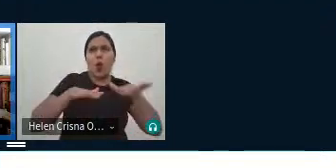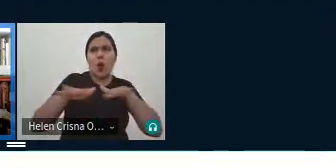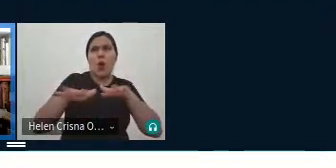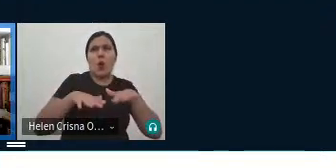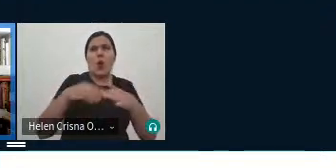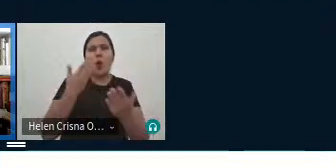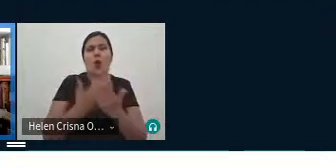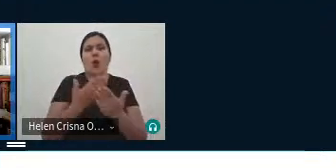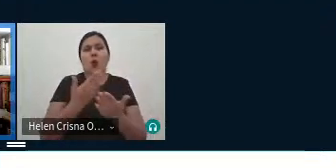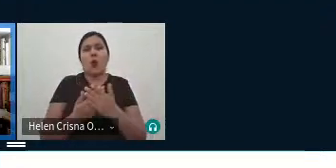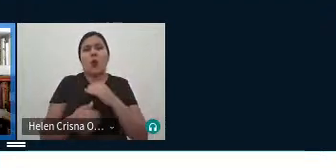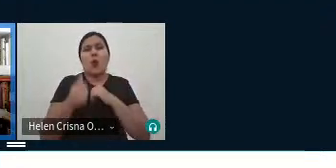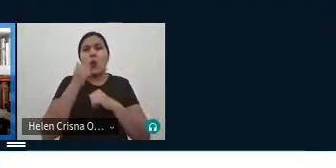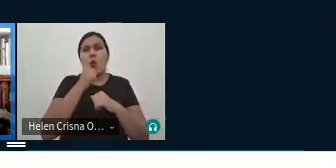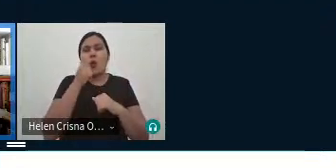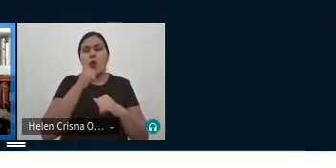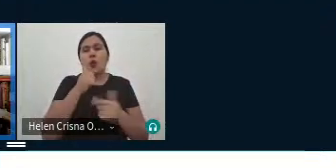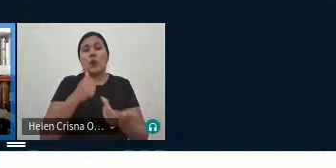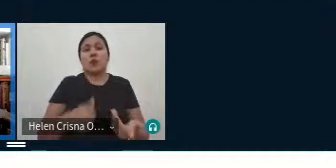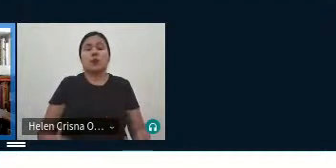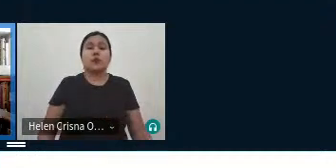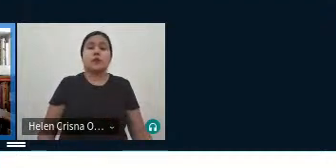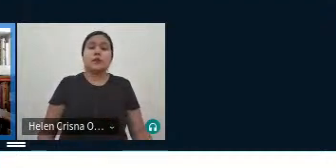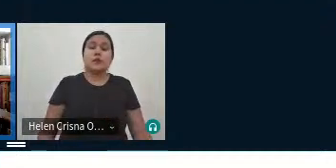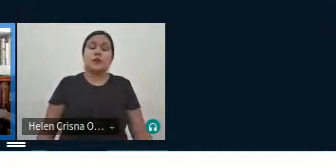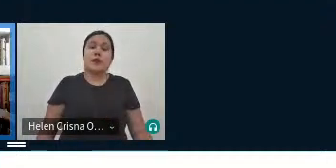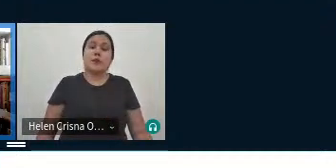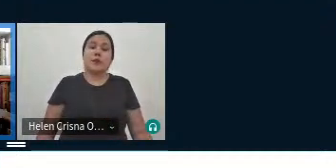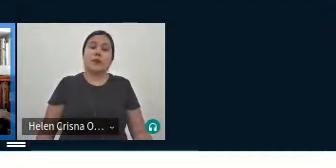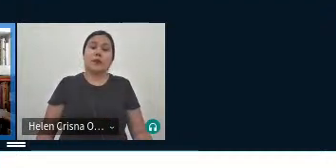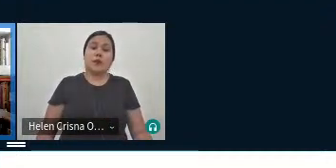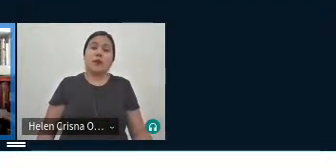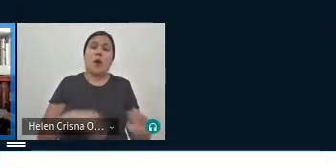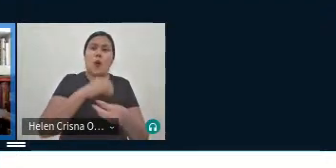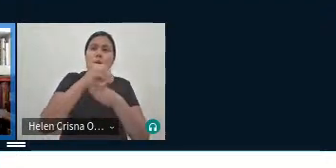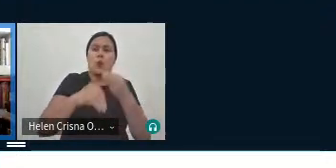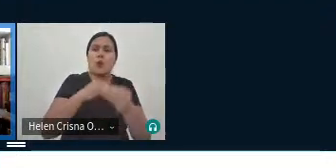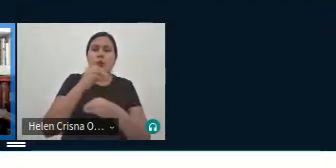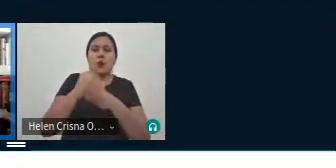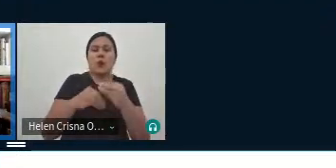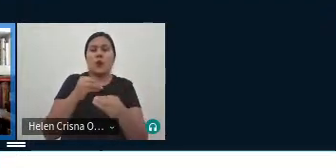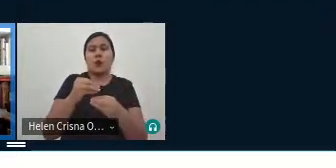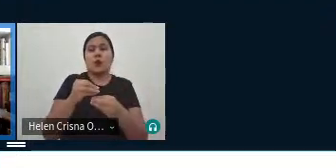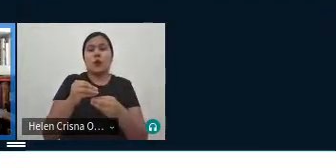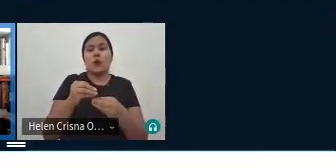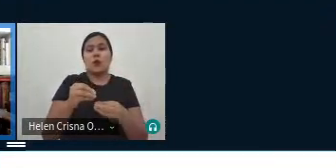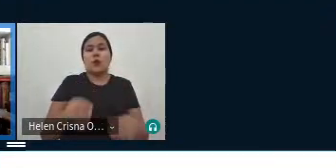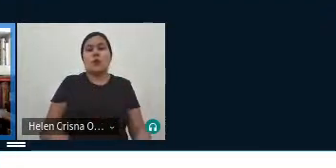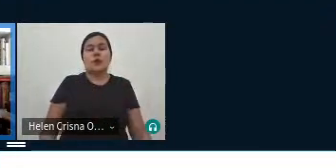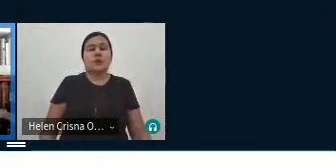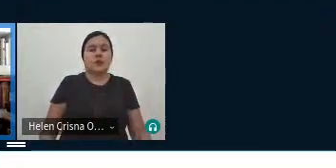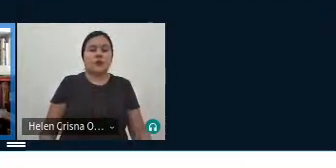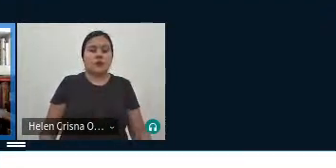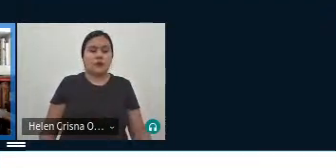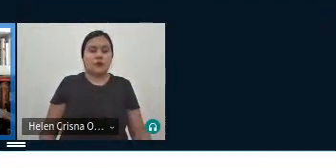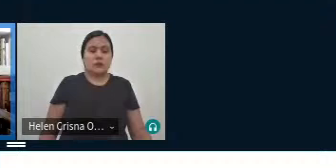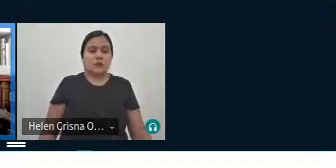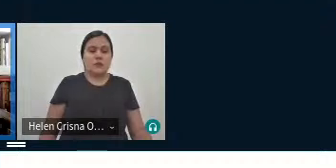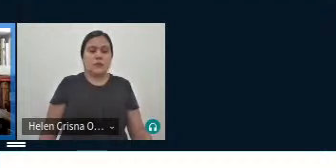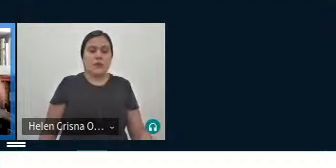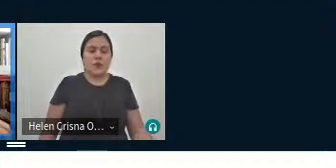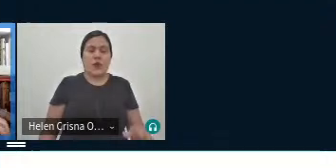estudos feministas né que que envolvem esses essas sobreposições né esses